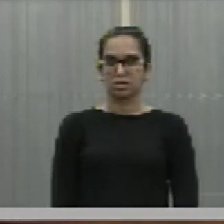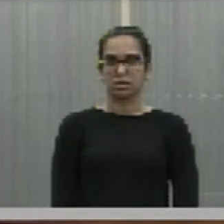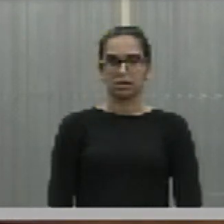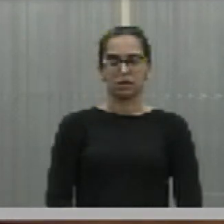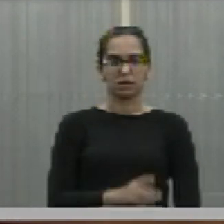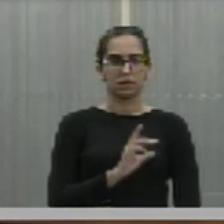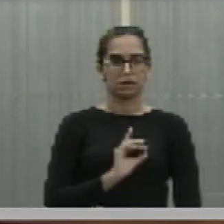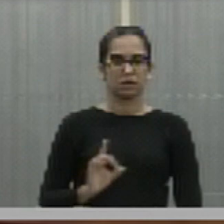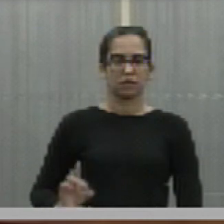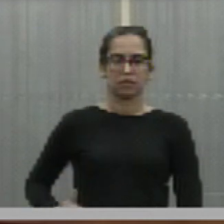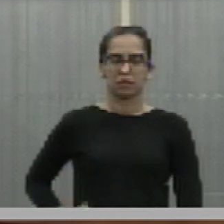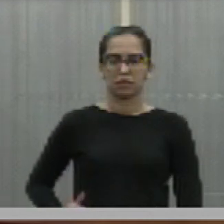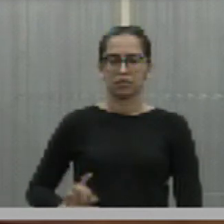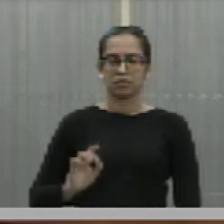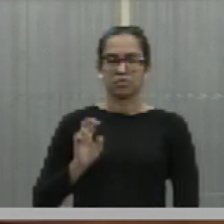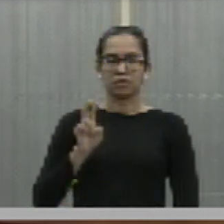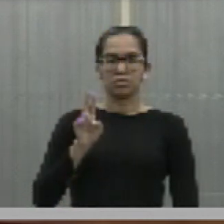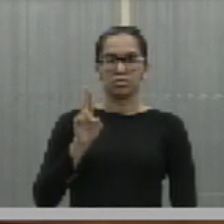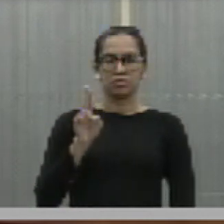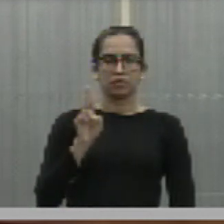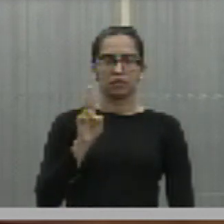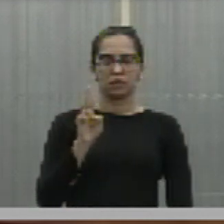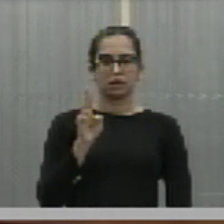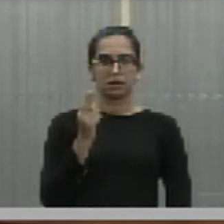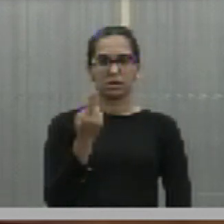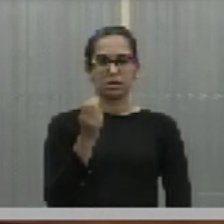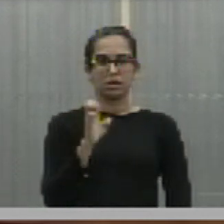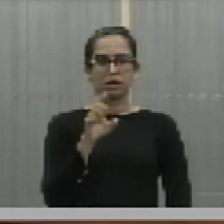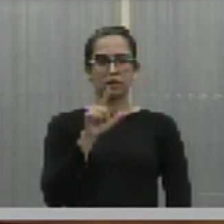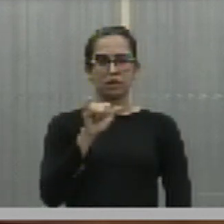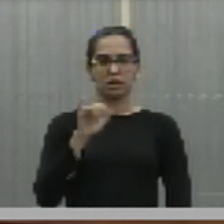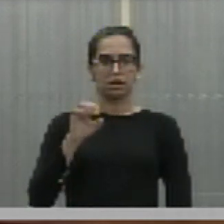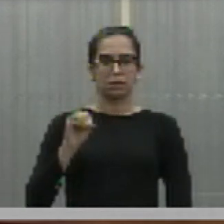Deputado Hélio Rodrigues. Presente. Presente.